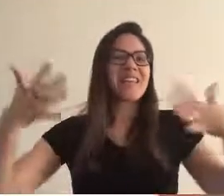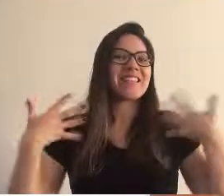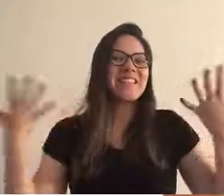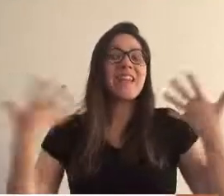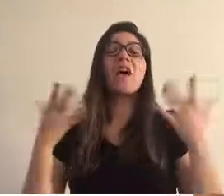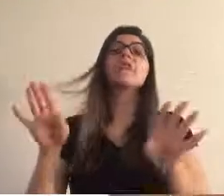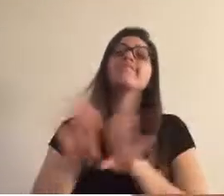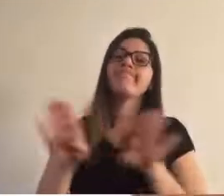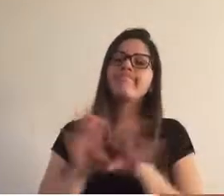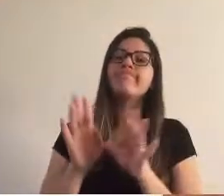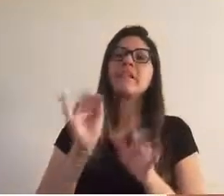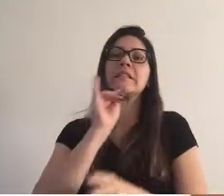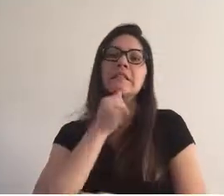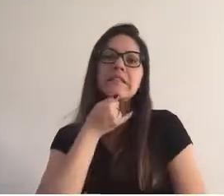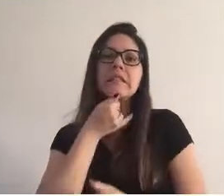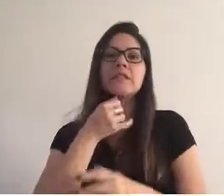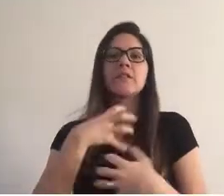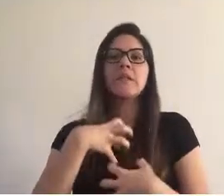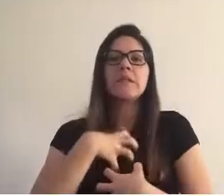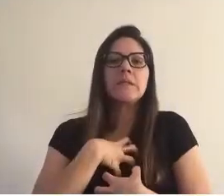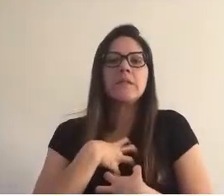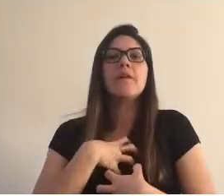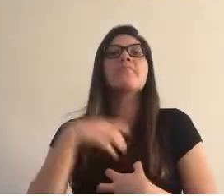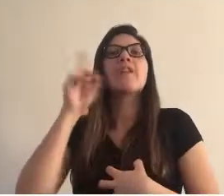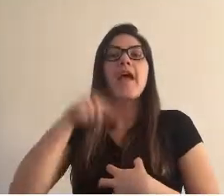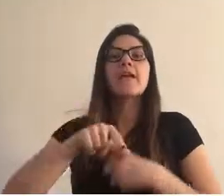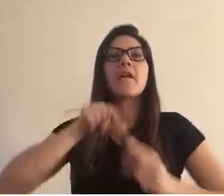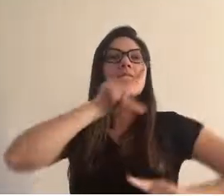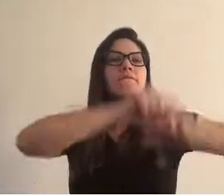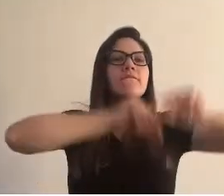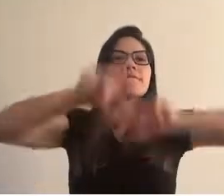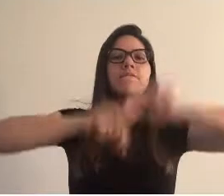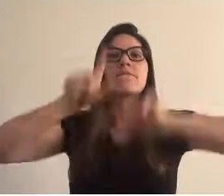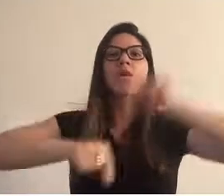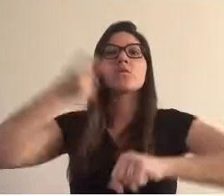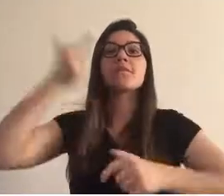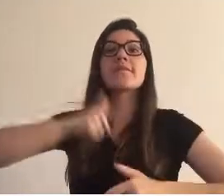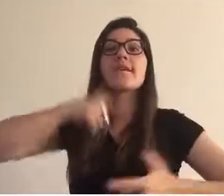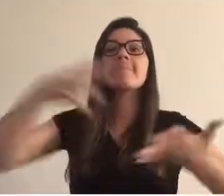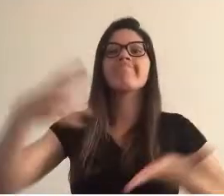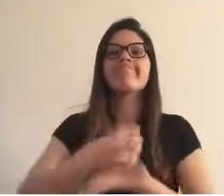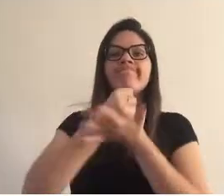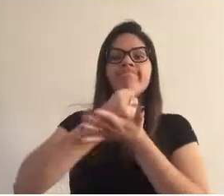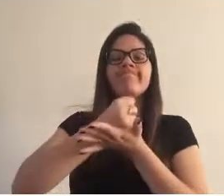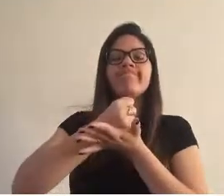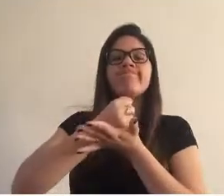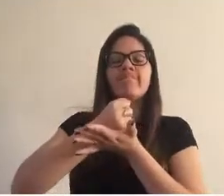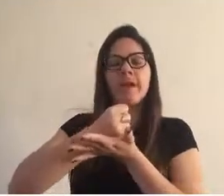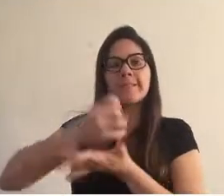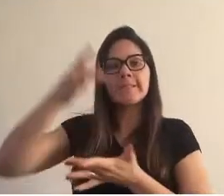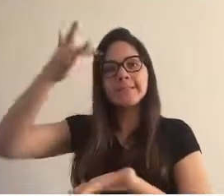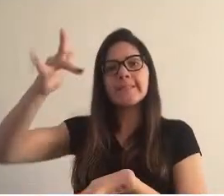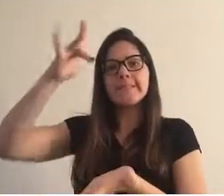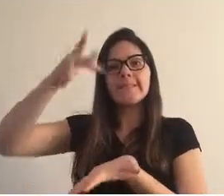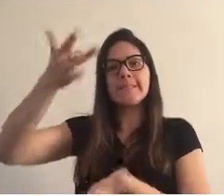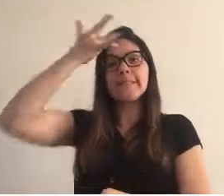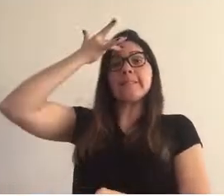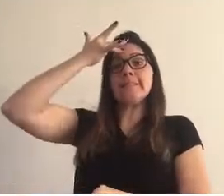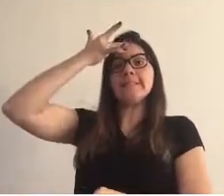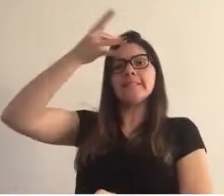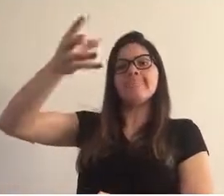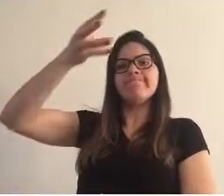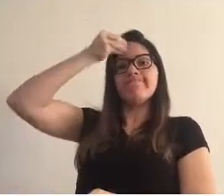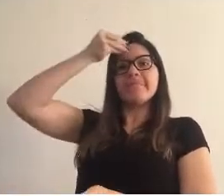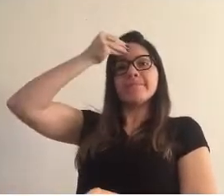ou até mesmo de forma triste ou trágica, serão as selecionadas para serem gravadas de forma permanente. Já as informações